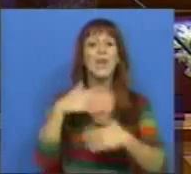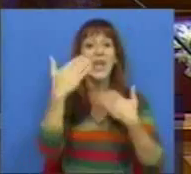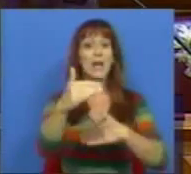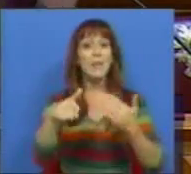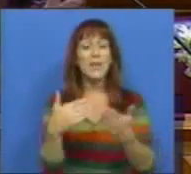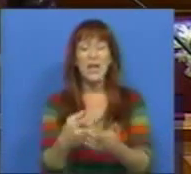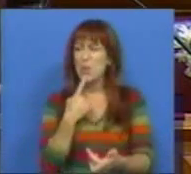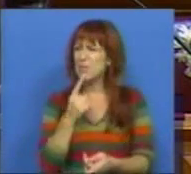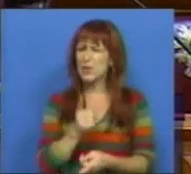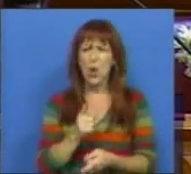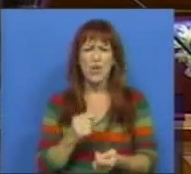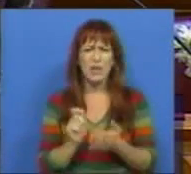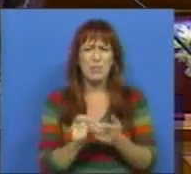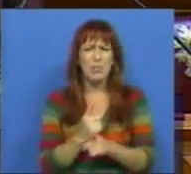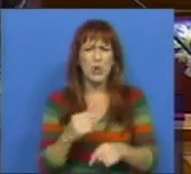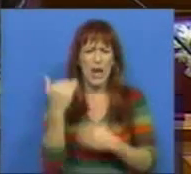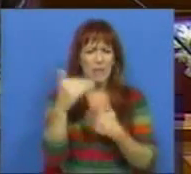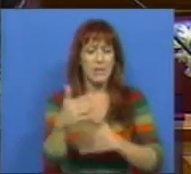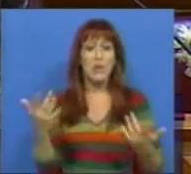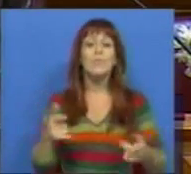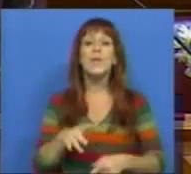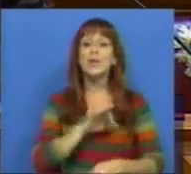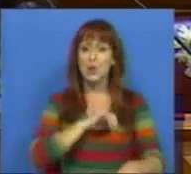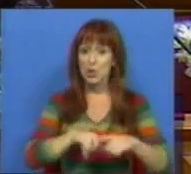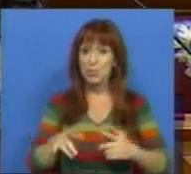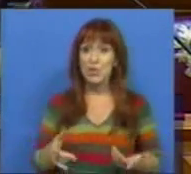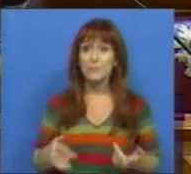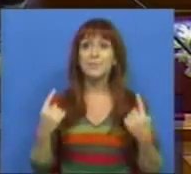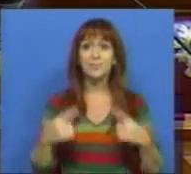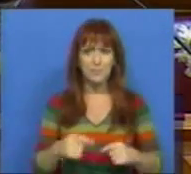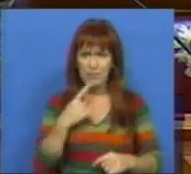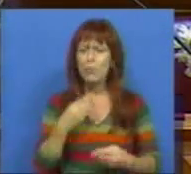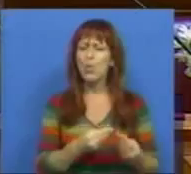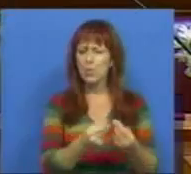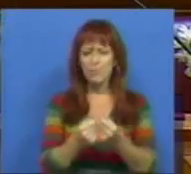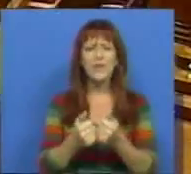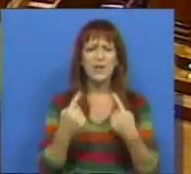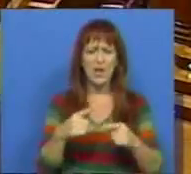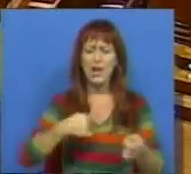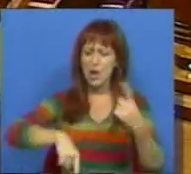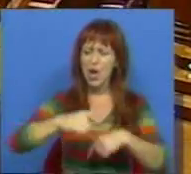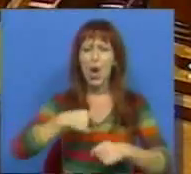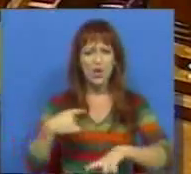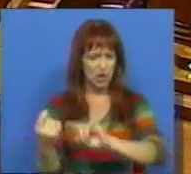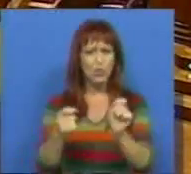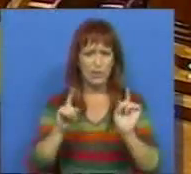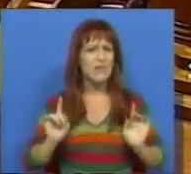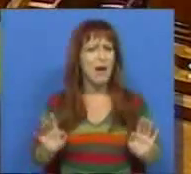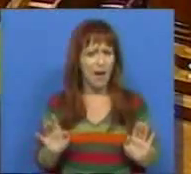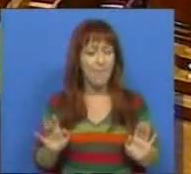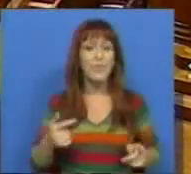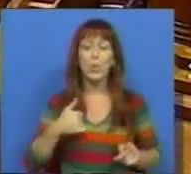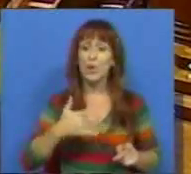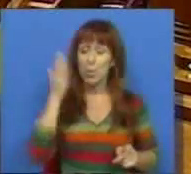limites que ninguém entende quais são os critérios e portanto, Senhores Deputados há aqui muita matéria certamente para nós discutirmos